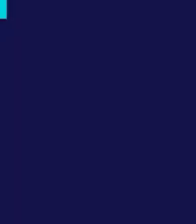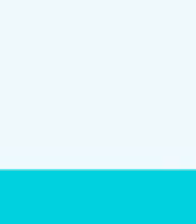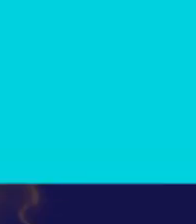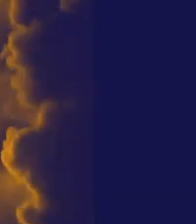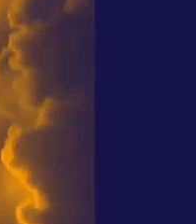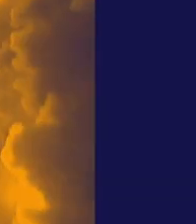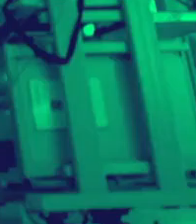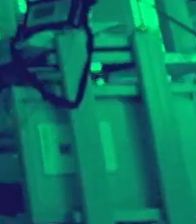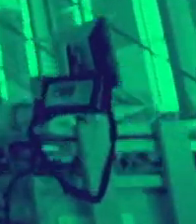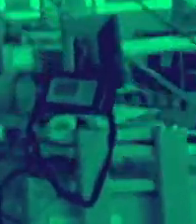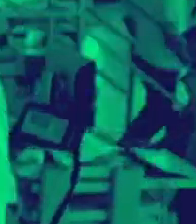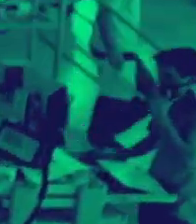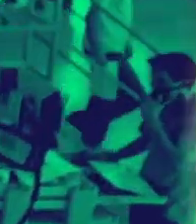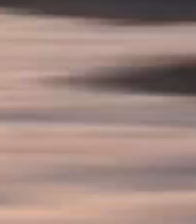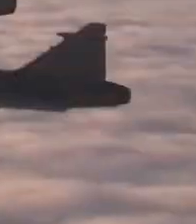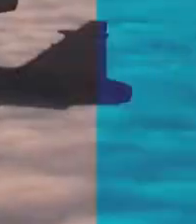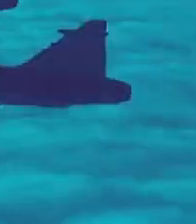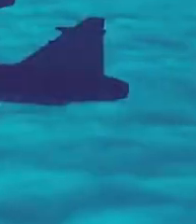E a